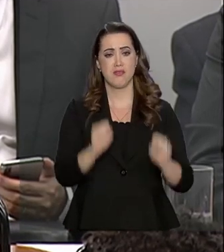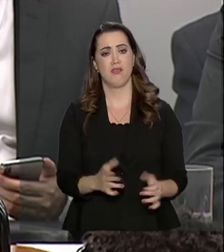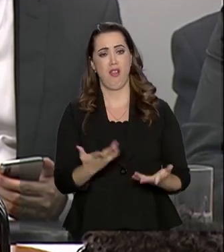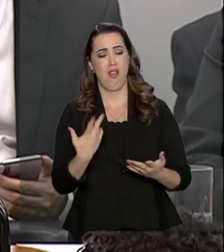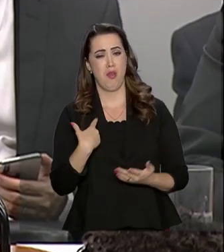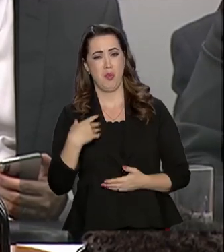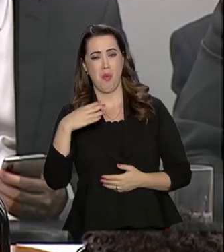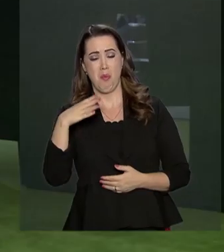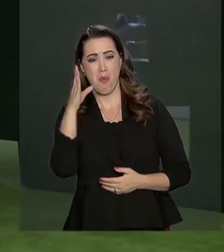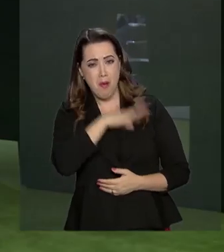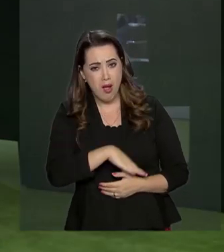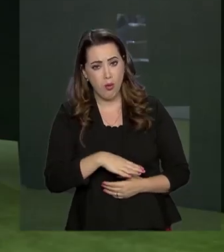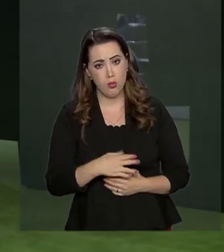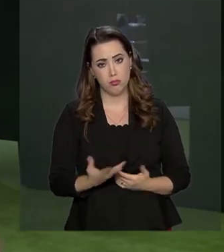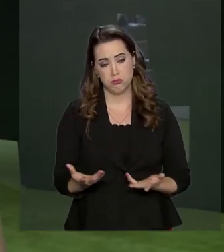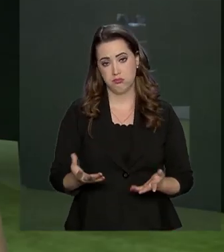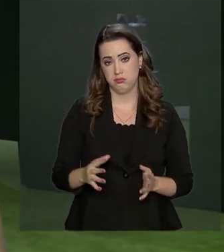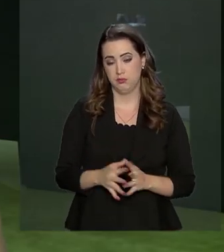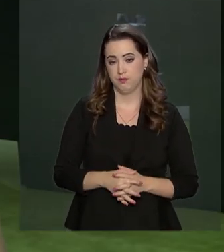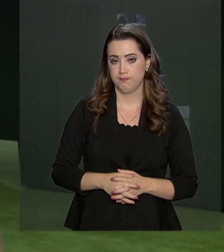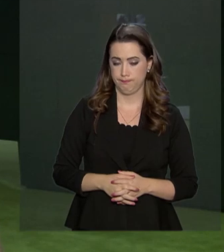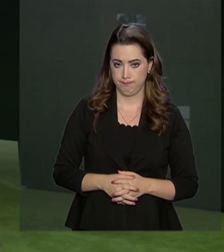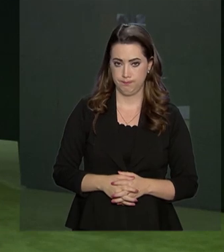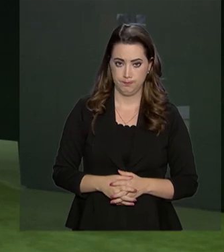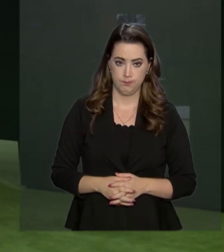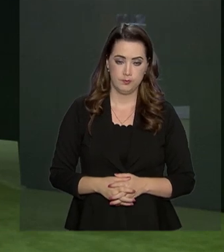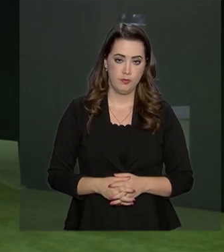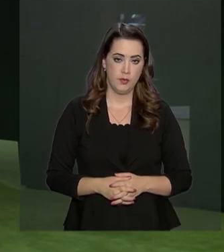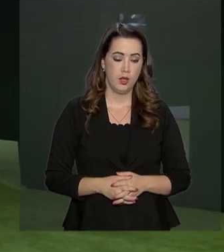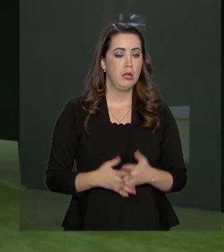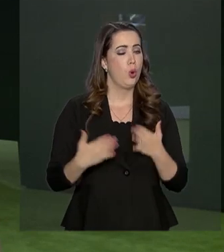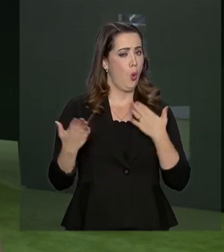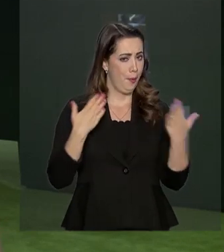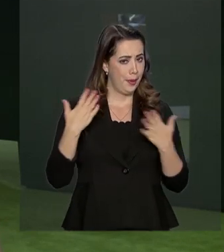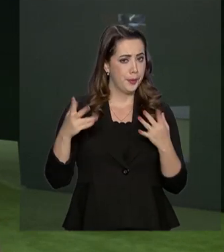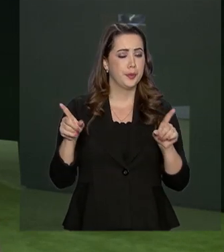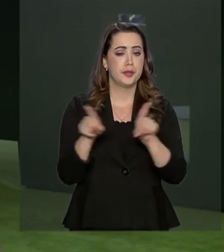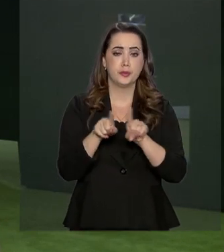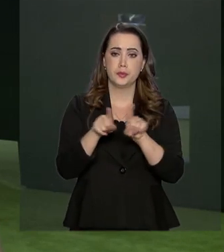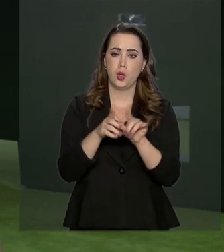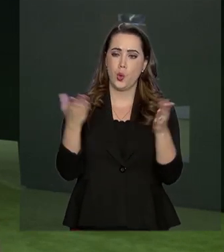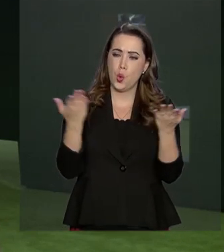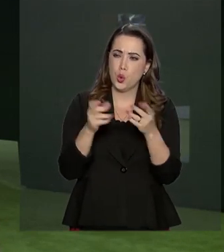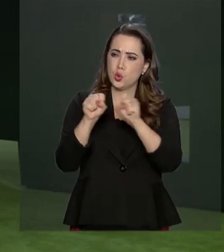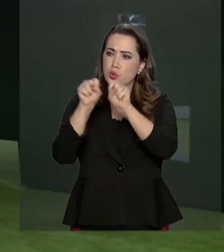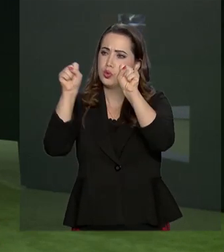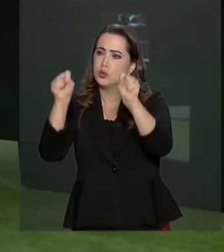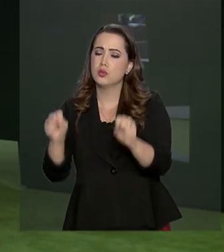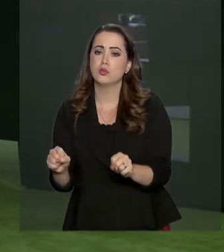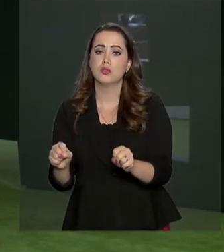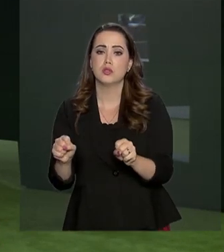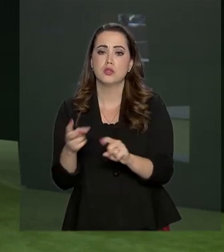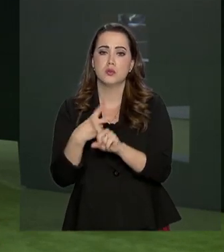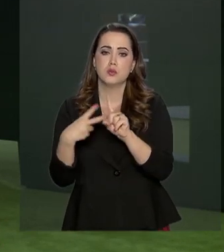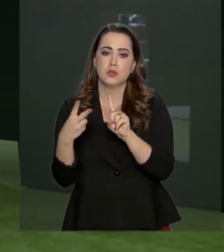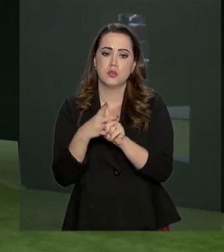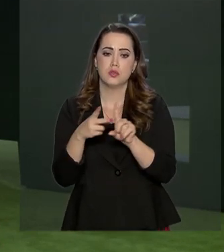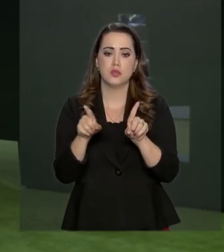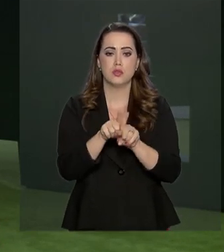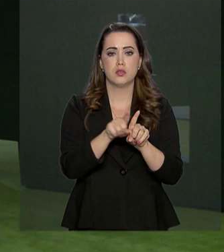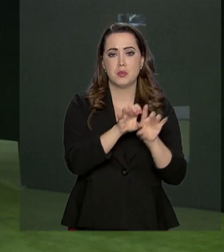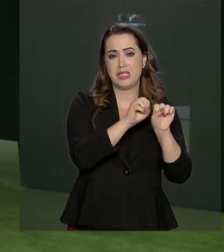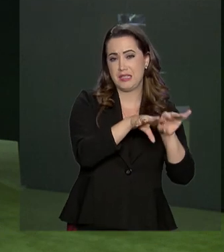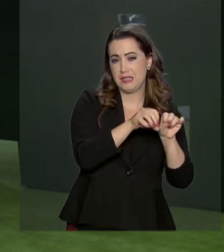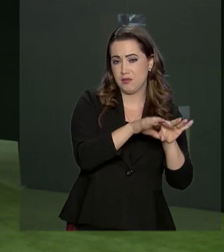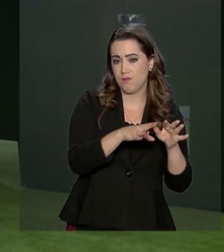sistema perverso. O ministro comparou ainda os atuais sistemas de Previdência e da